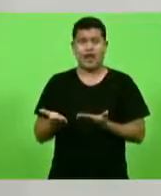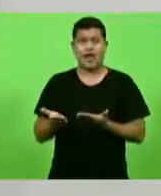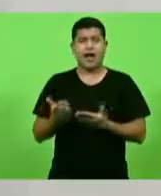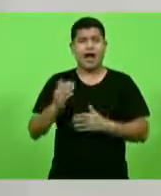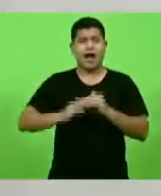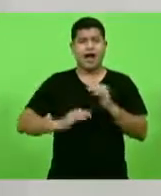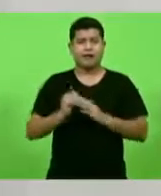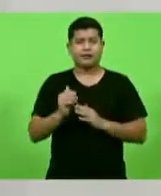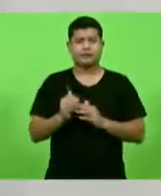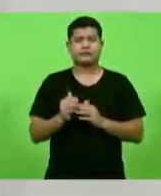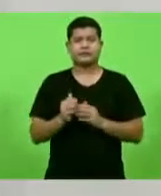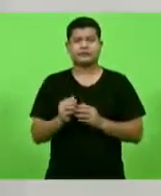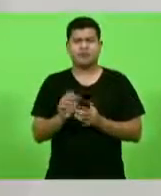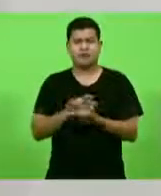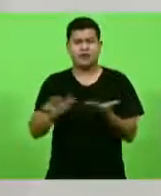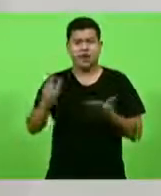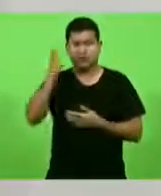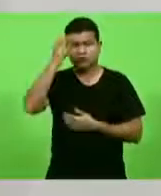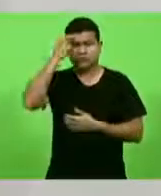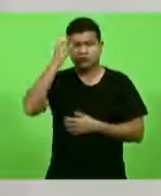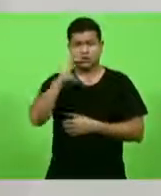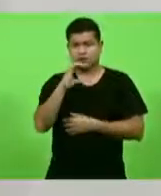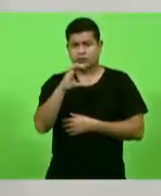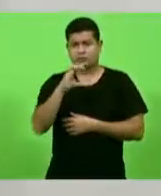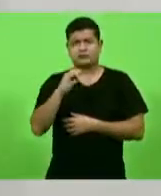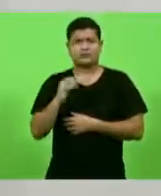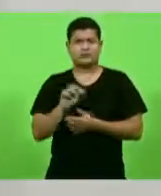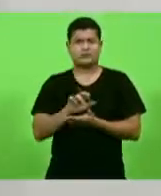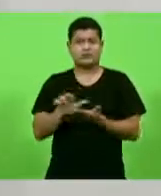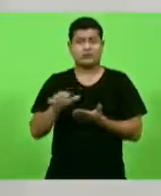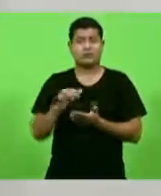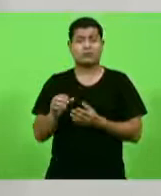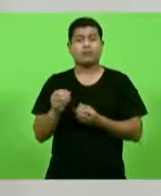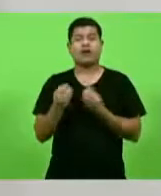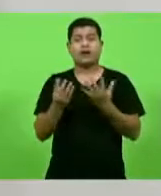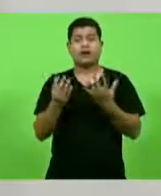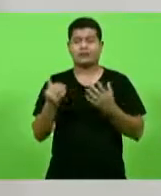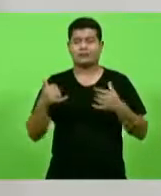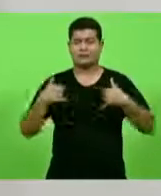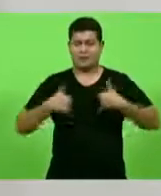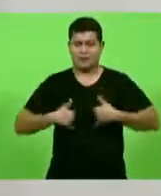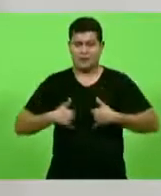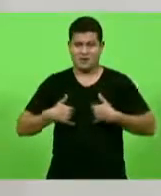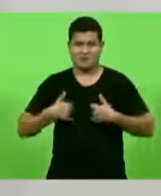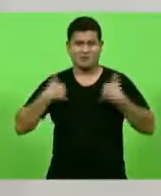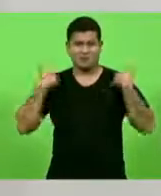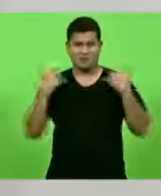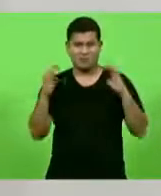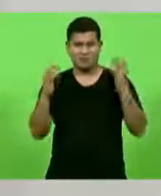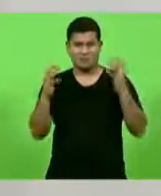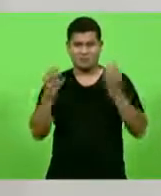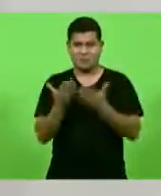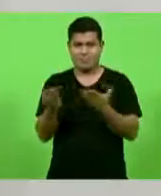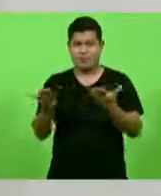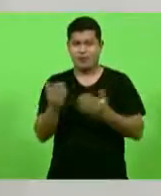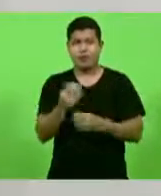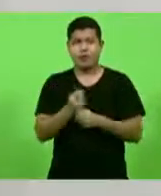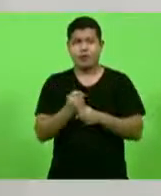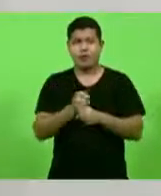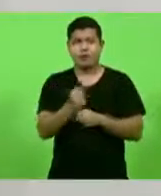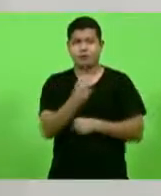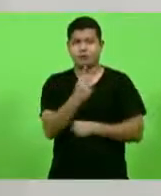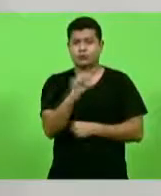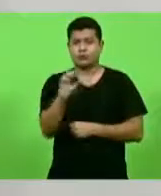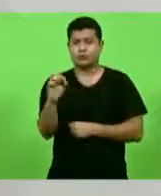para comemorar os 200 anos de Fritz Müller com o objetivo de divulgar o seu legado.